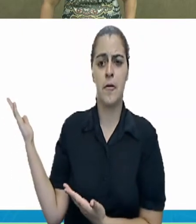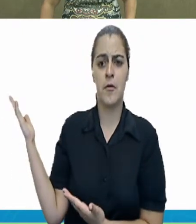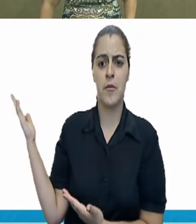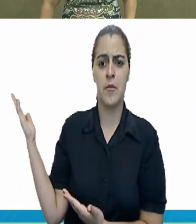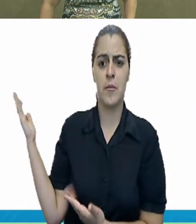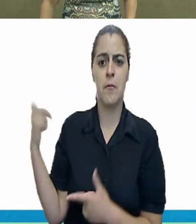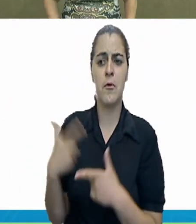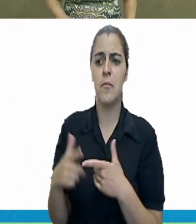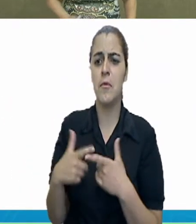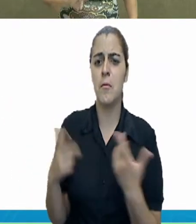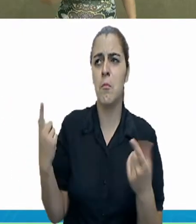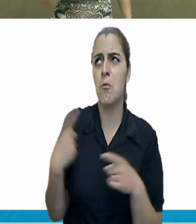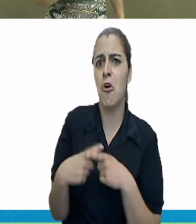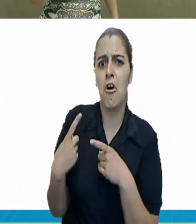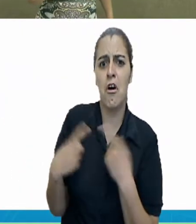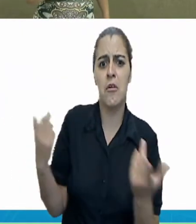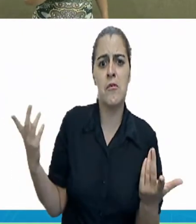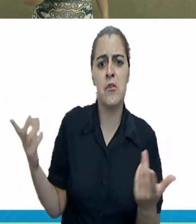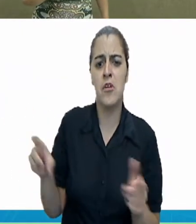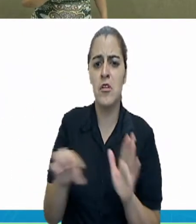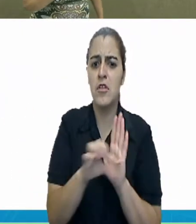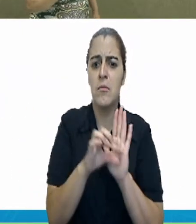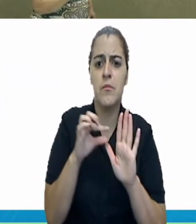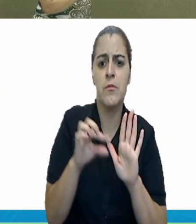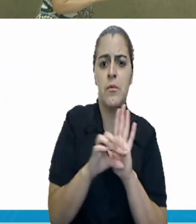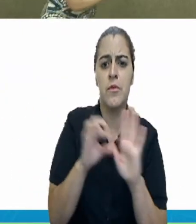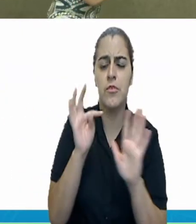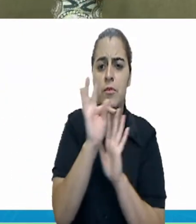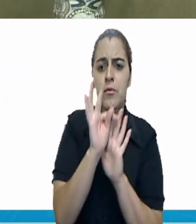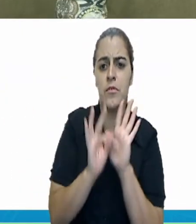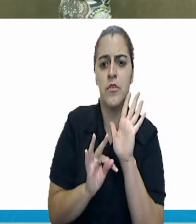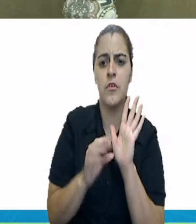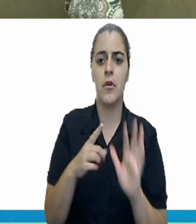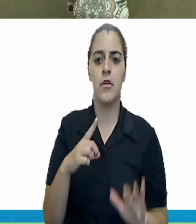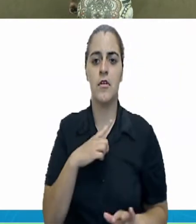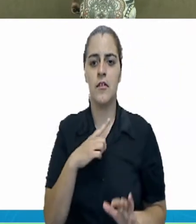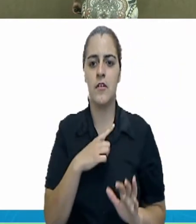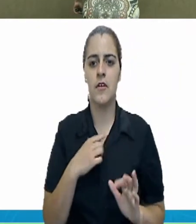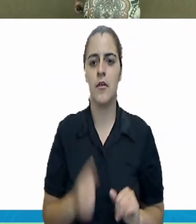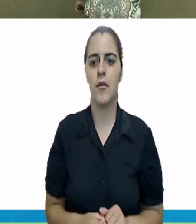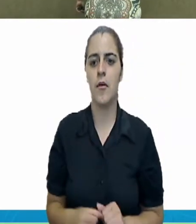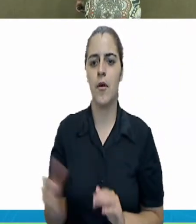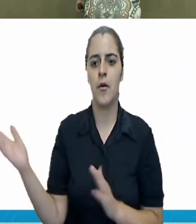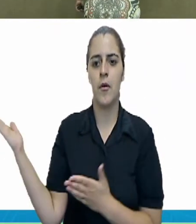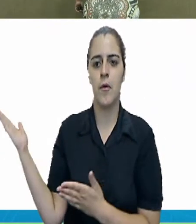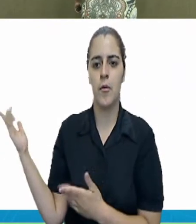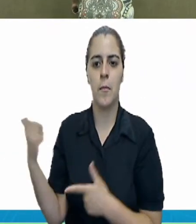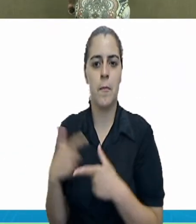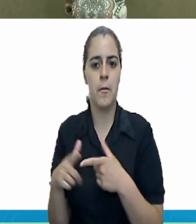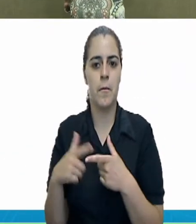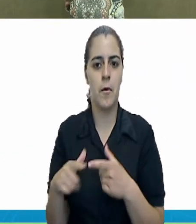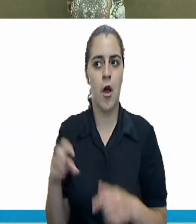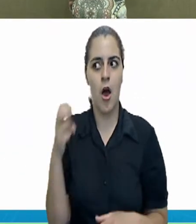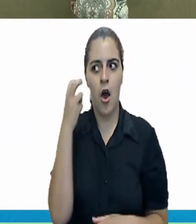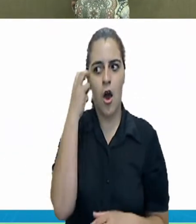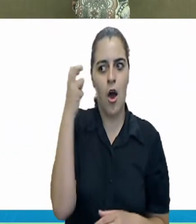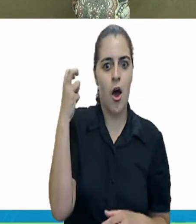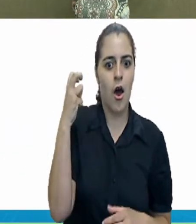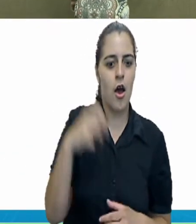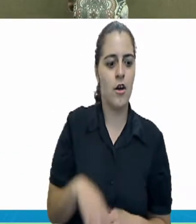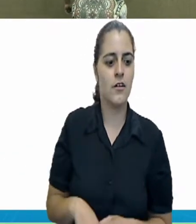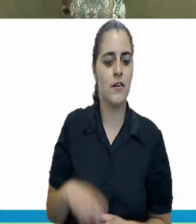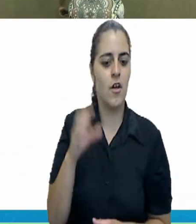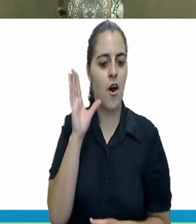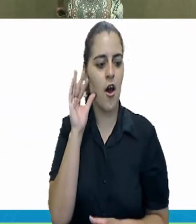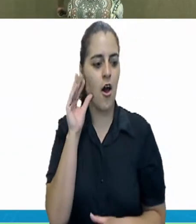problema que teve? Aí, aqui nessa parte aqui, nós já temos aqui, olha, um despertamento.